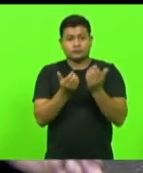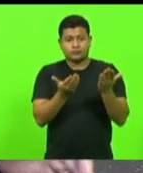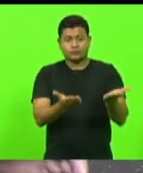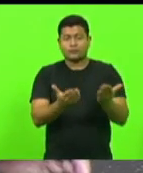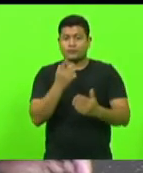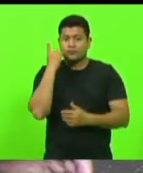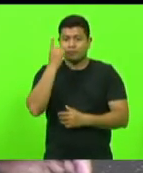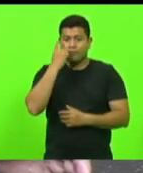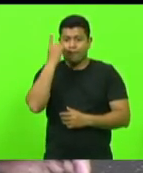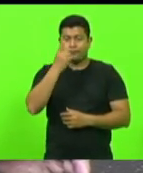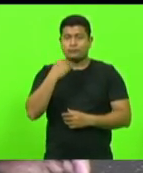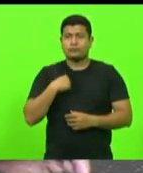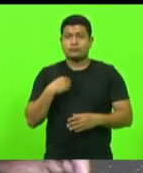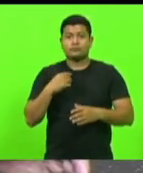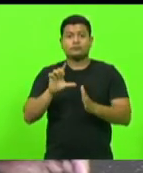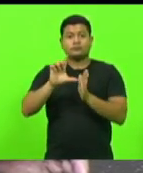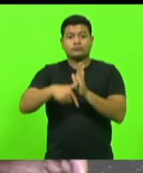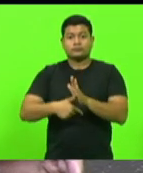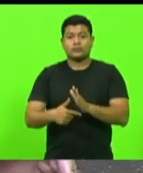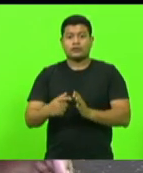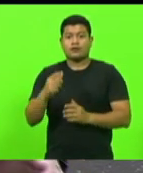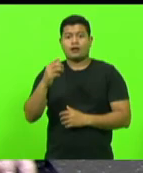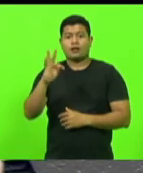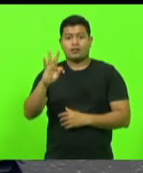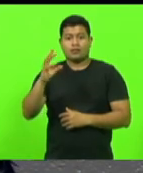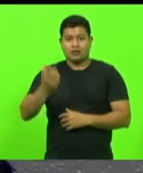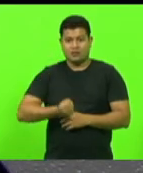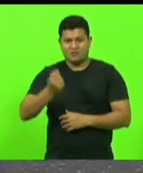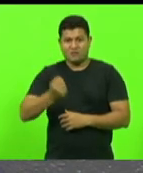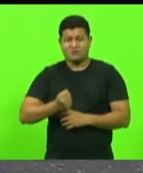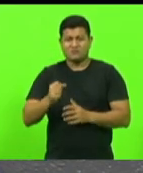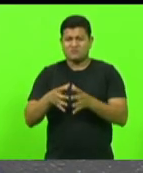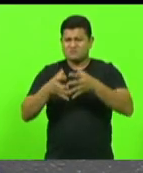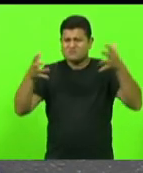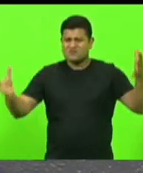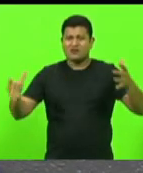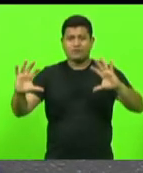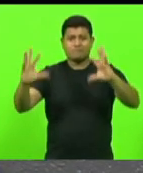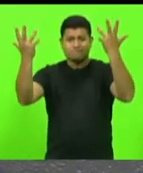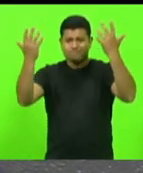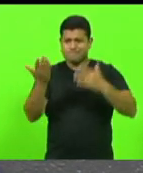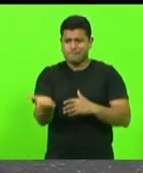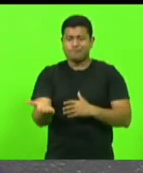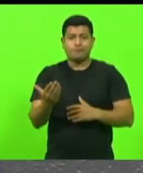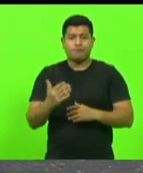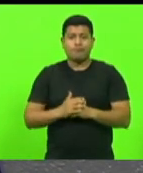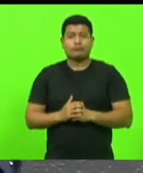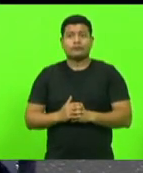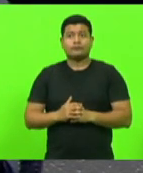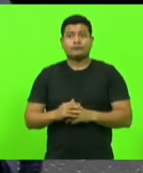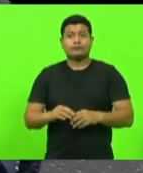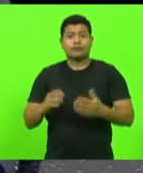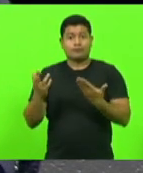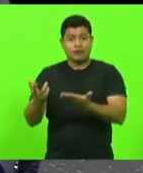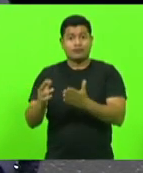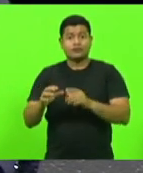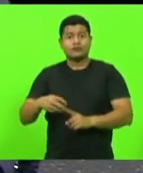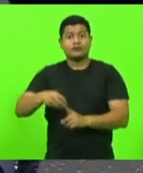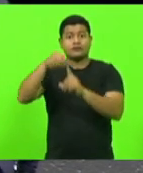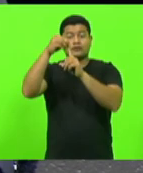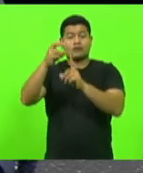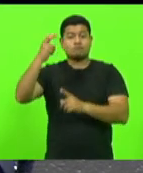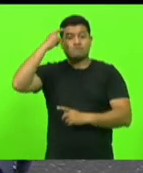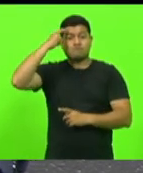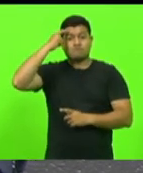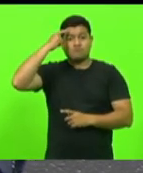Depois, em Treze Tilhas, num grande evento, e aí ressalta-se a cultura de Treze Tilhas,